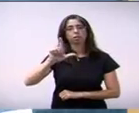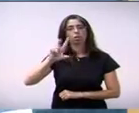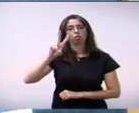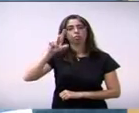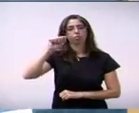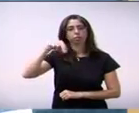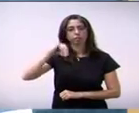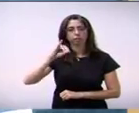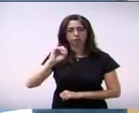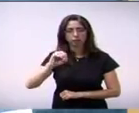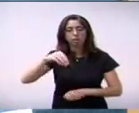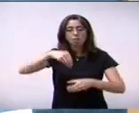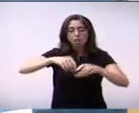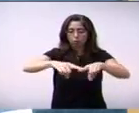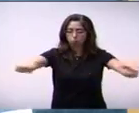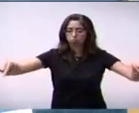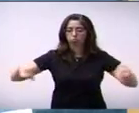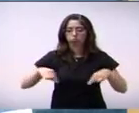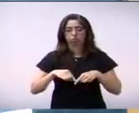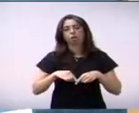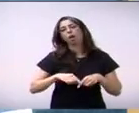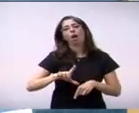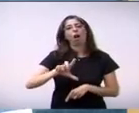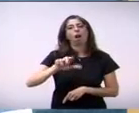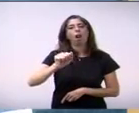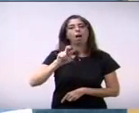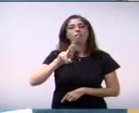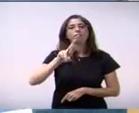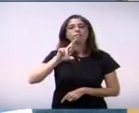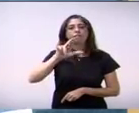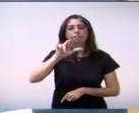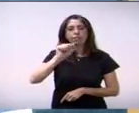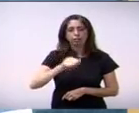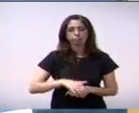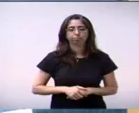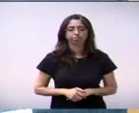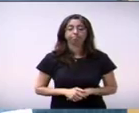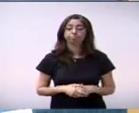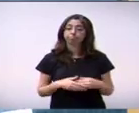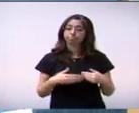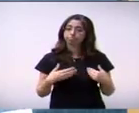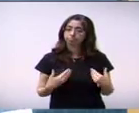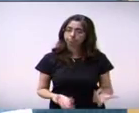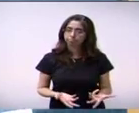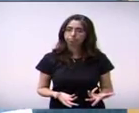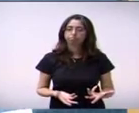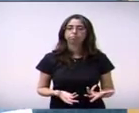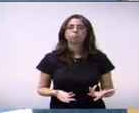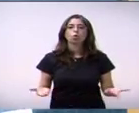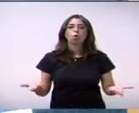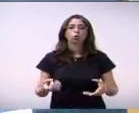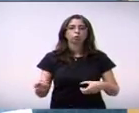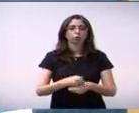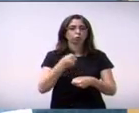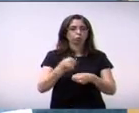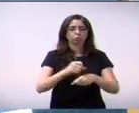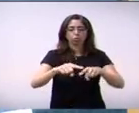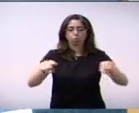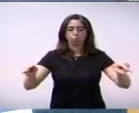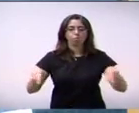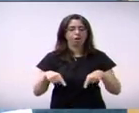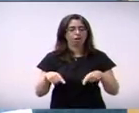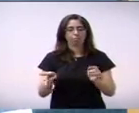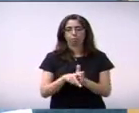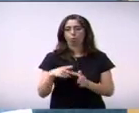dentro da lavra que ela já tem, além de tudo, ela está numa área que, inclusive, não é dela, para ela estar aumentando,